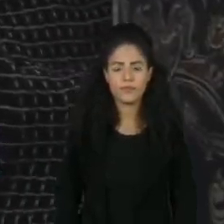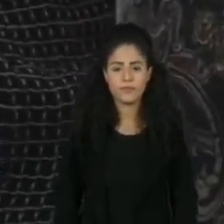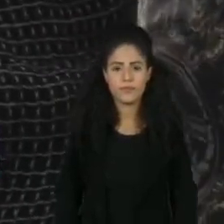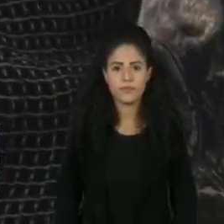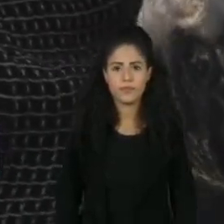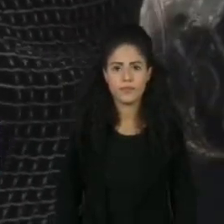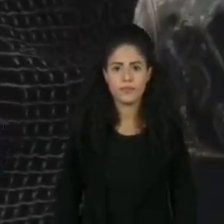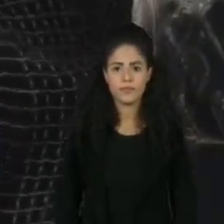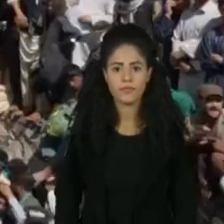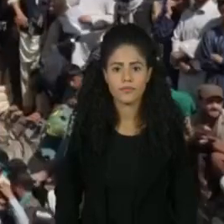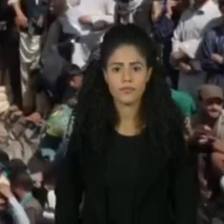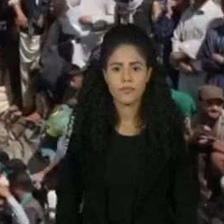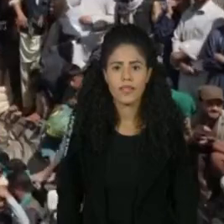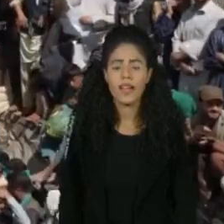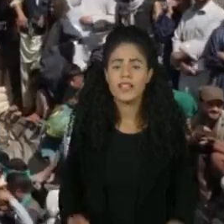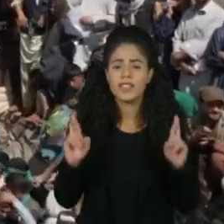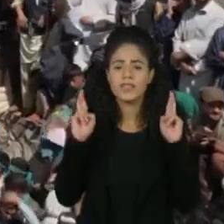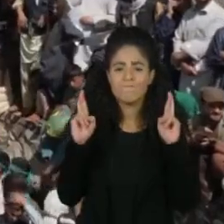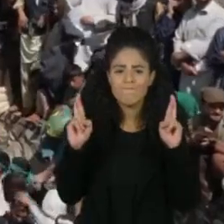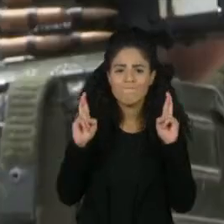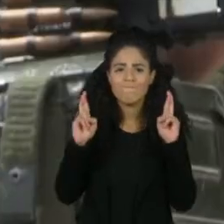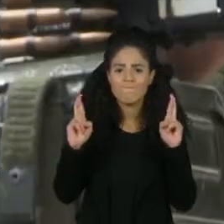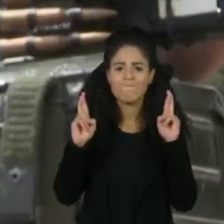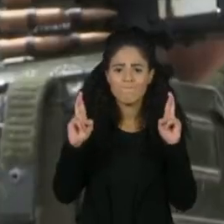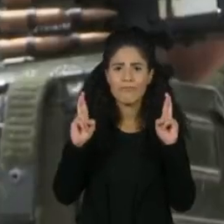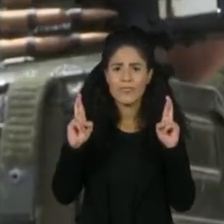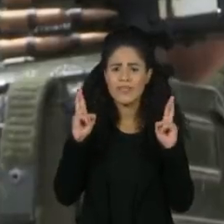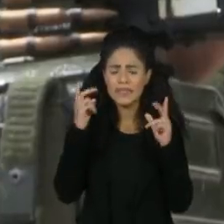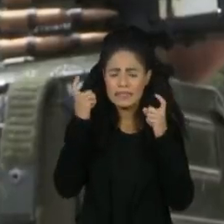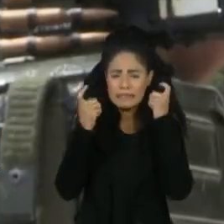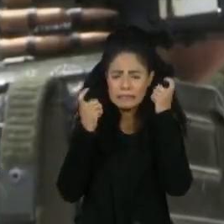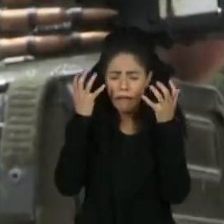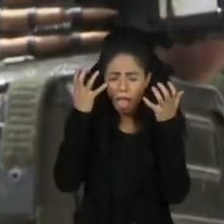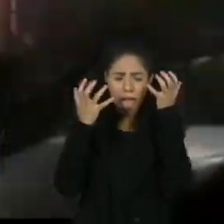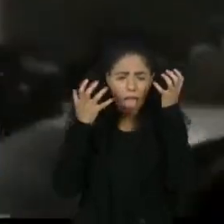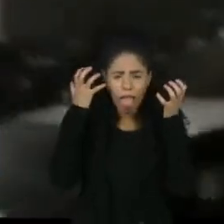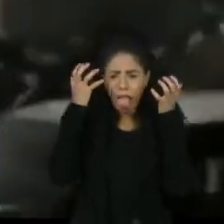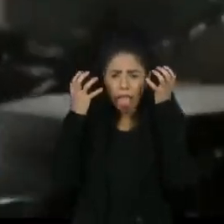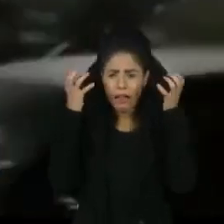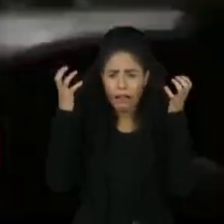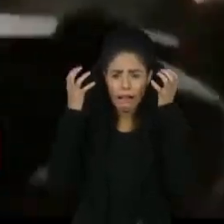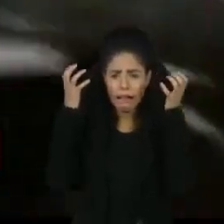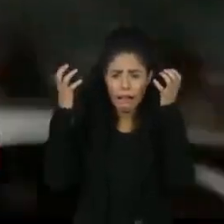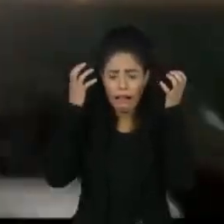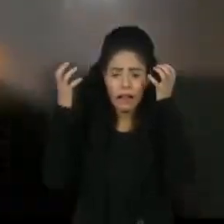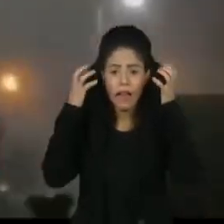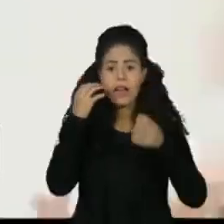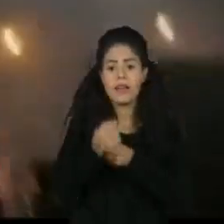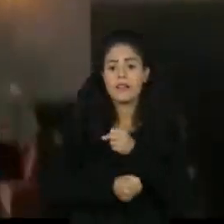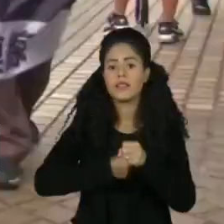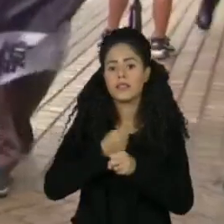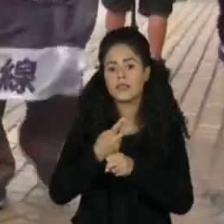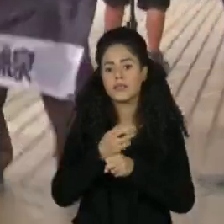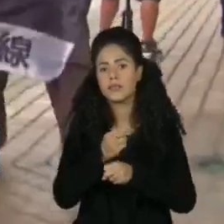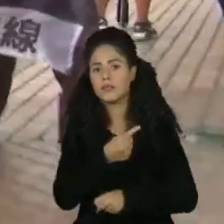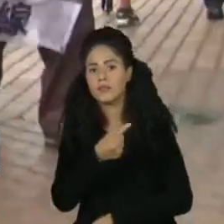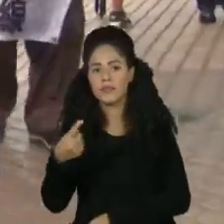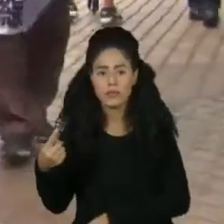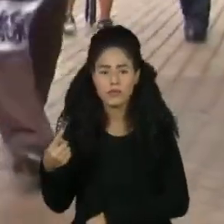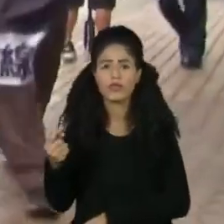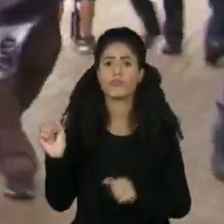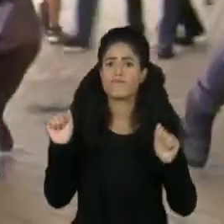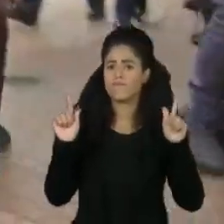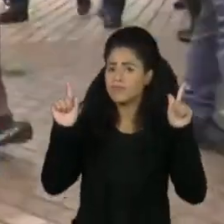Um ano de esperança que virou um pesadelo. É assim que a Anistia Internacional resume 2021 no mundo. Voz